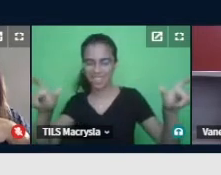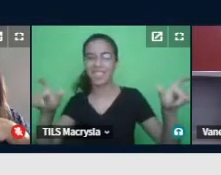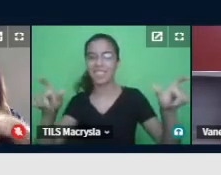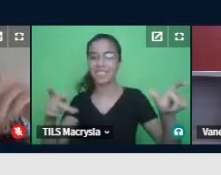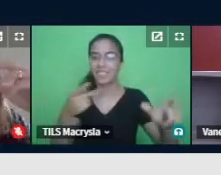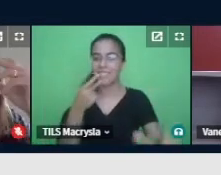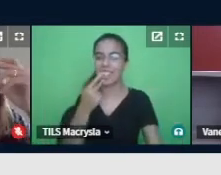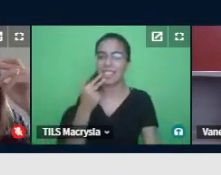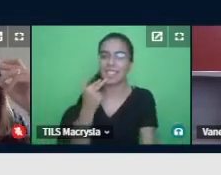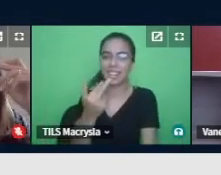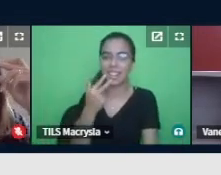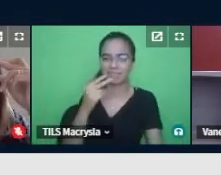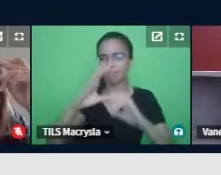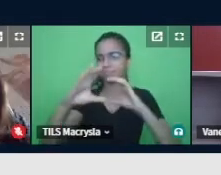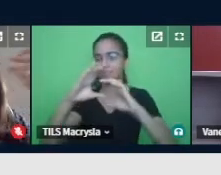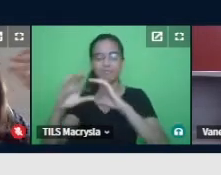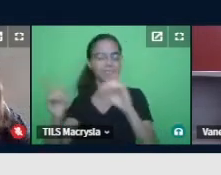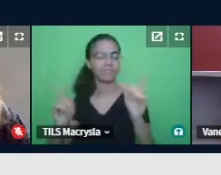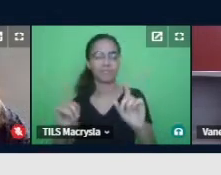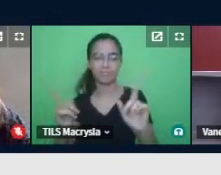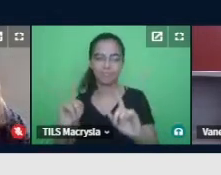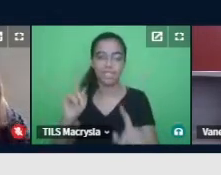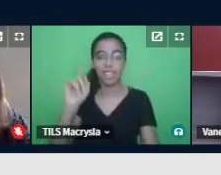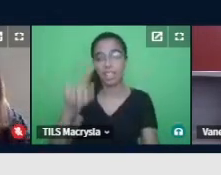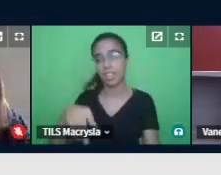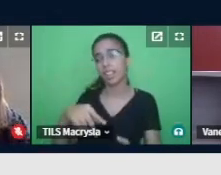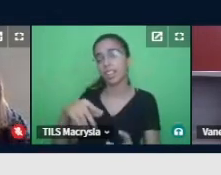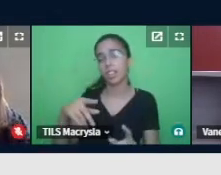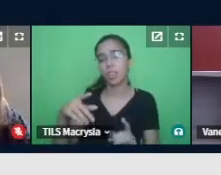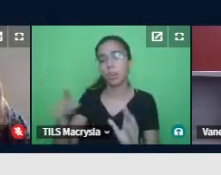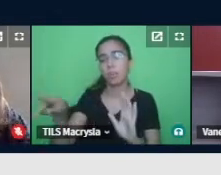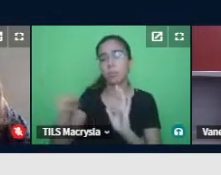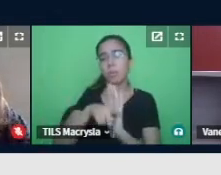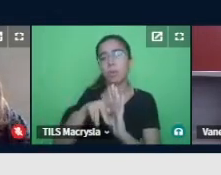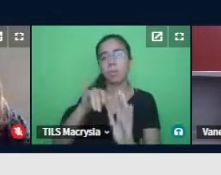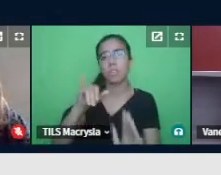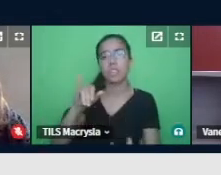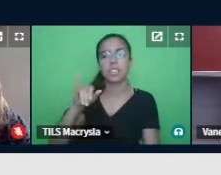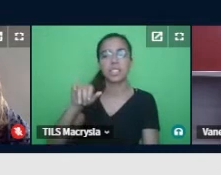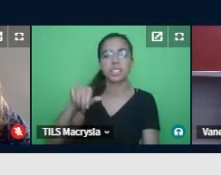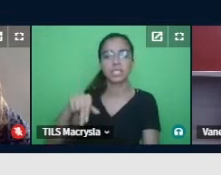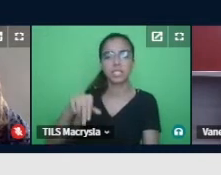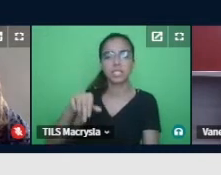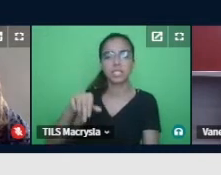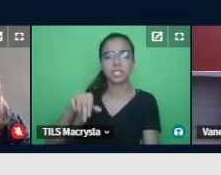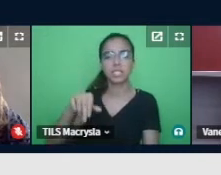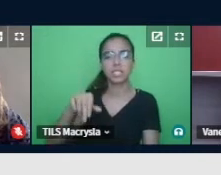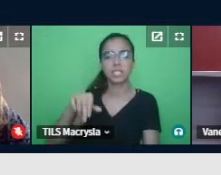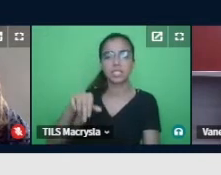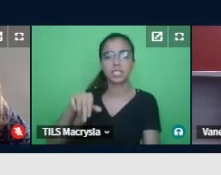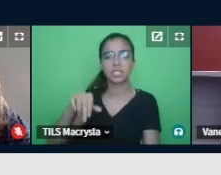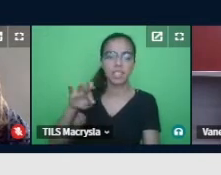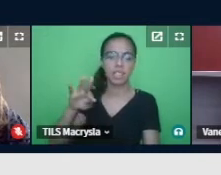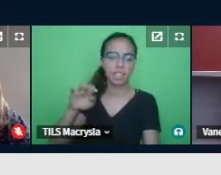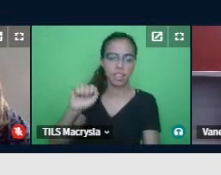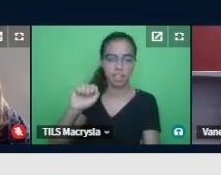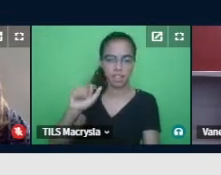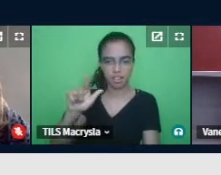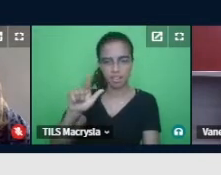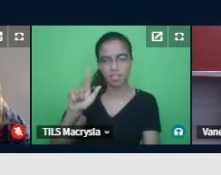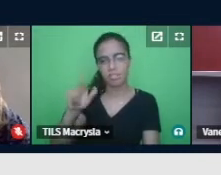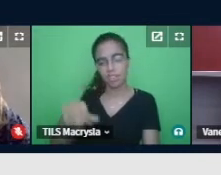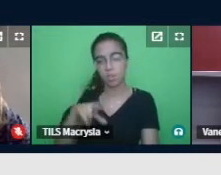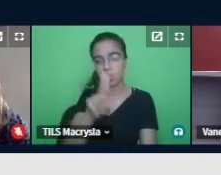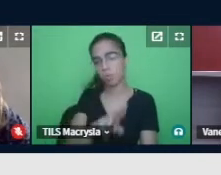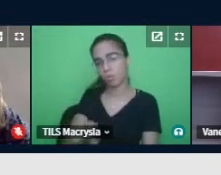a língua inglesa, não, a orientação dela é mais instrumental, e aqui a gente tem algumas evidências disso, ela falou assim, eu tirei meia de